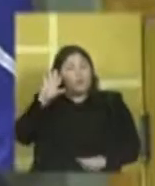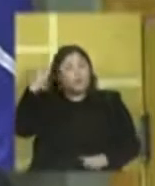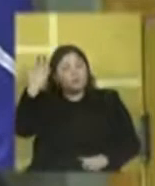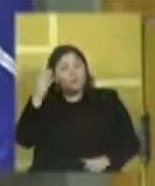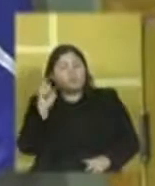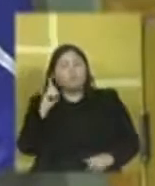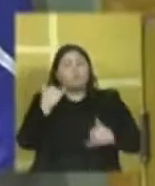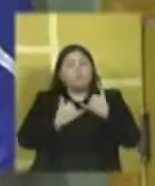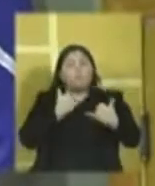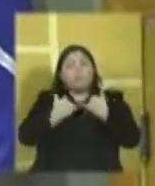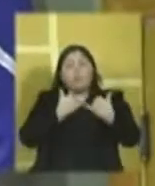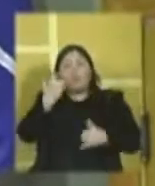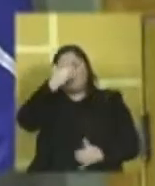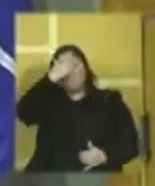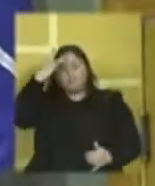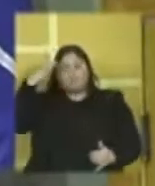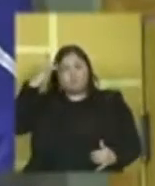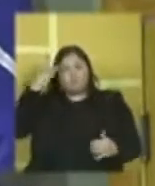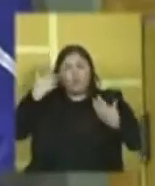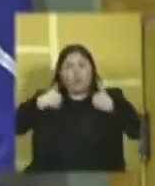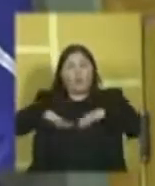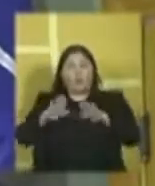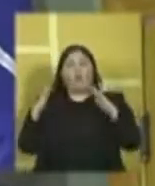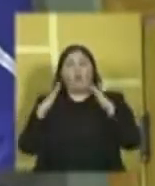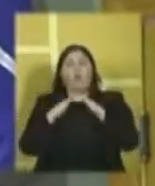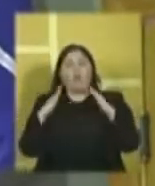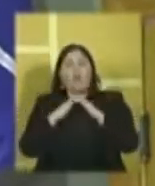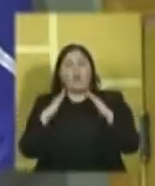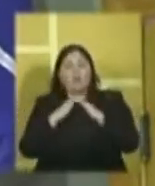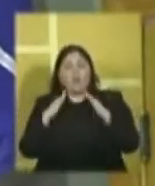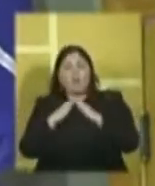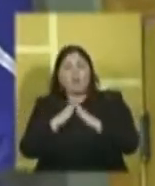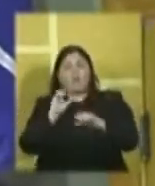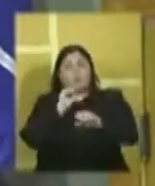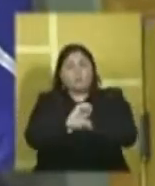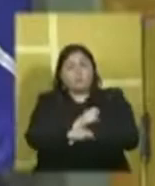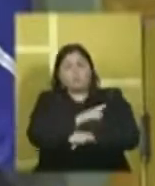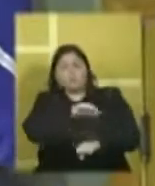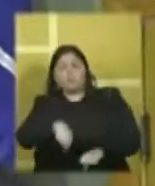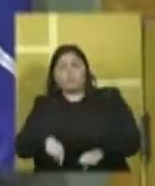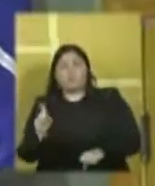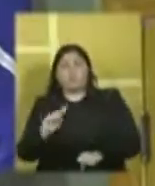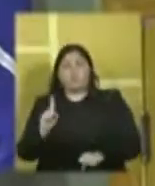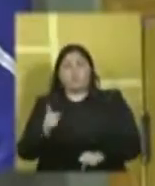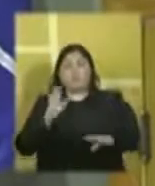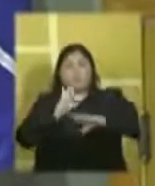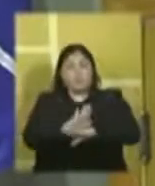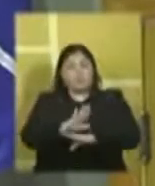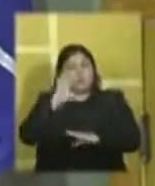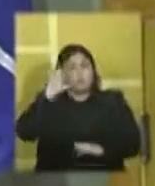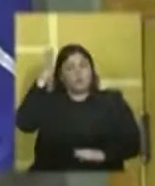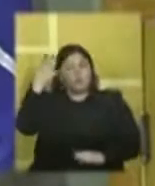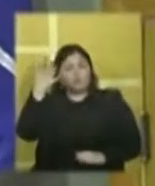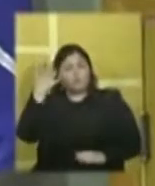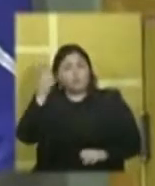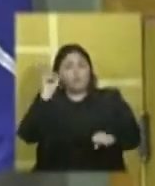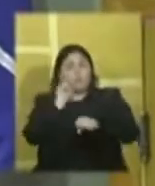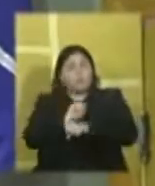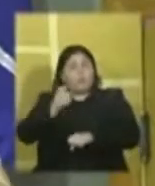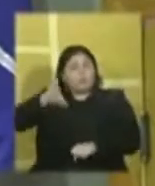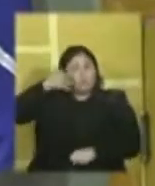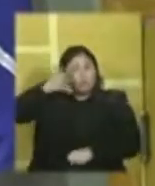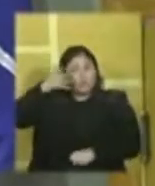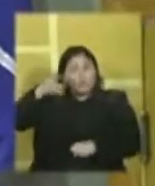vamos brincar com essas pessoas que quisem largar suas casas, largar seus serviços para vir aqui, não. Vamos ajudar a resolver. Vamos largar o